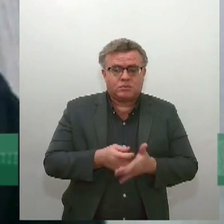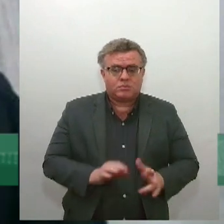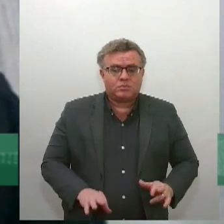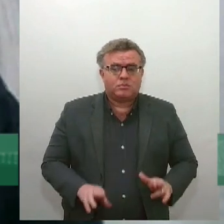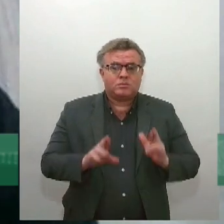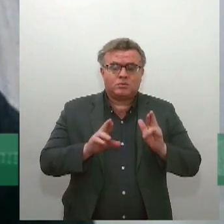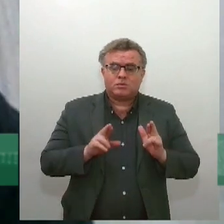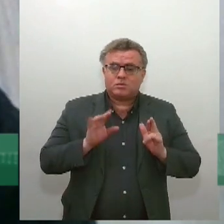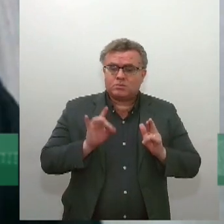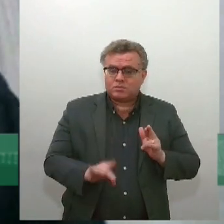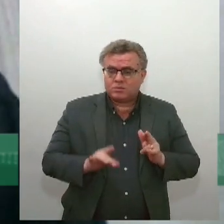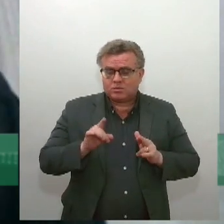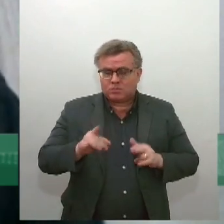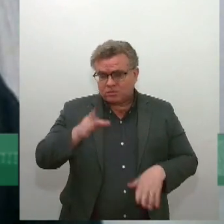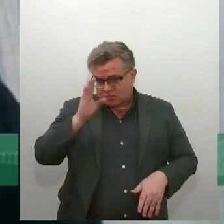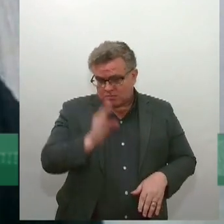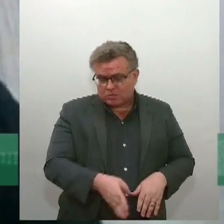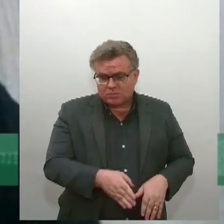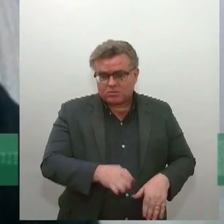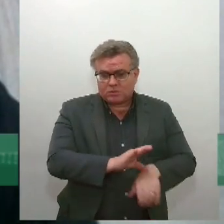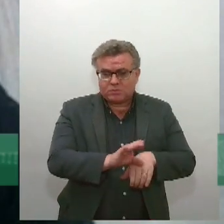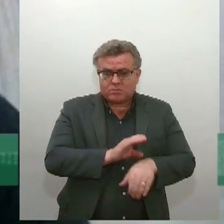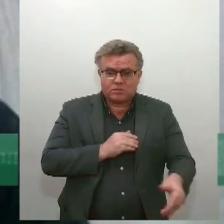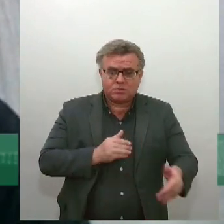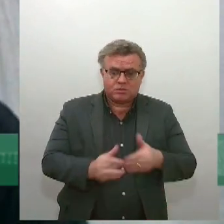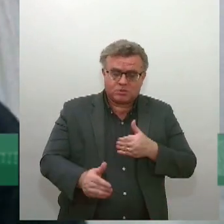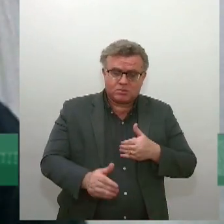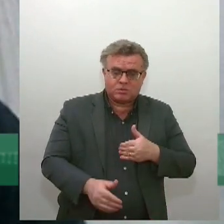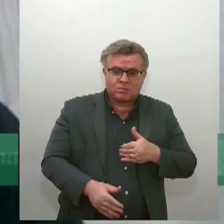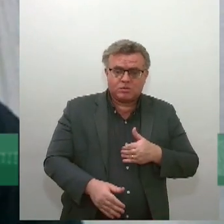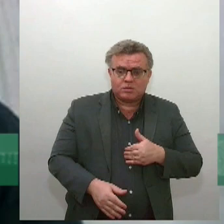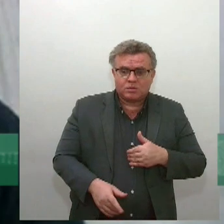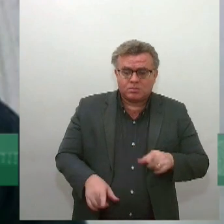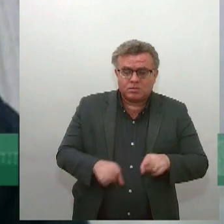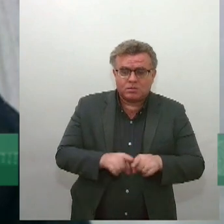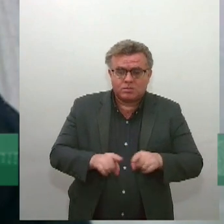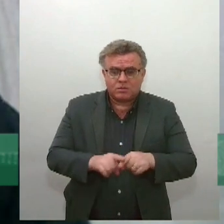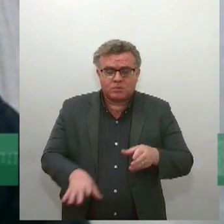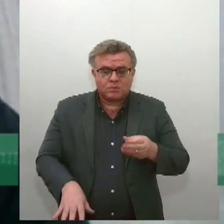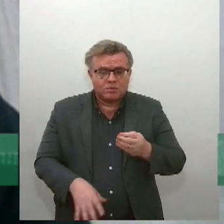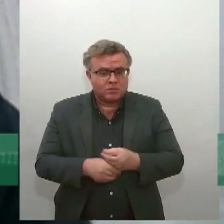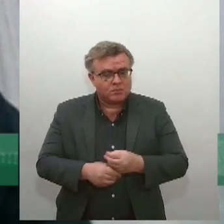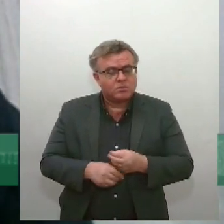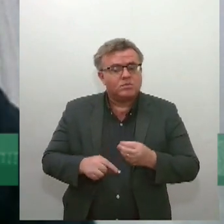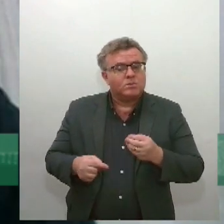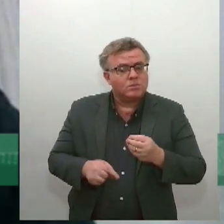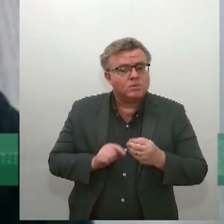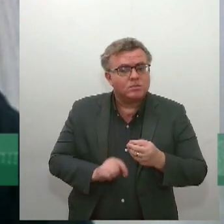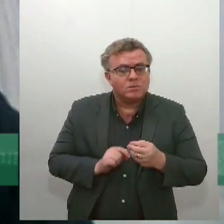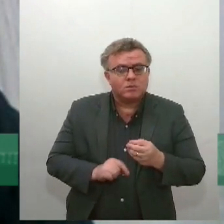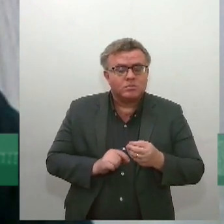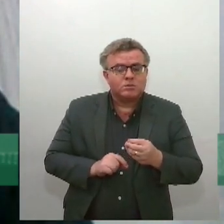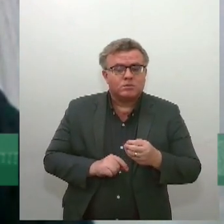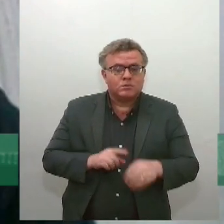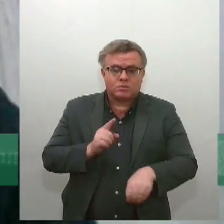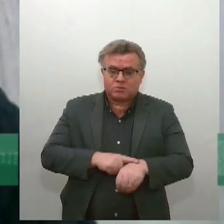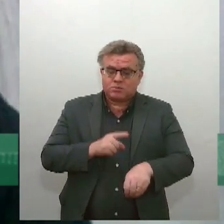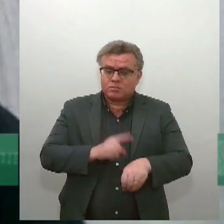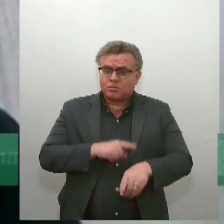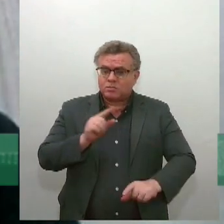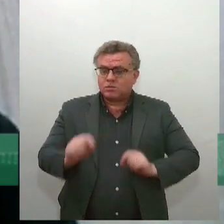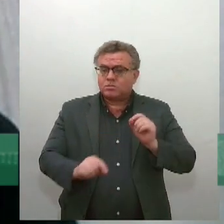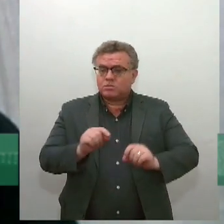em ações diretas de inconstitucionalidade no controle concentrado, mas também em atos que são do